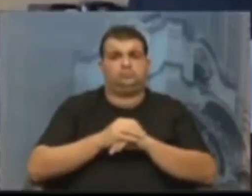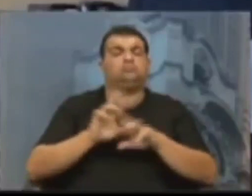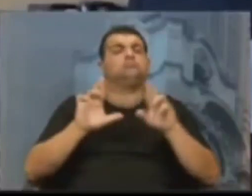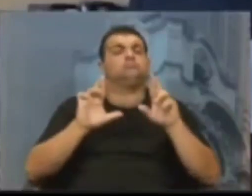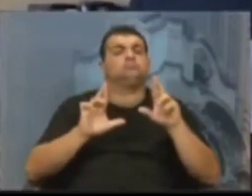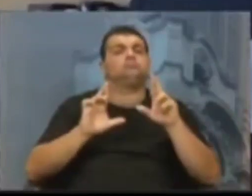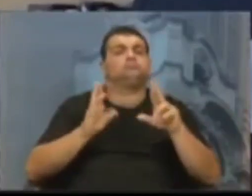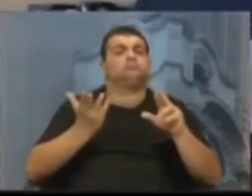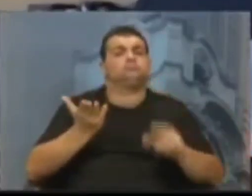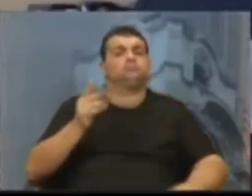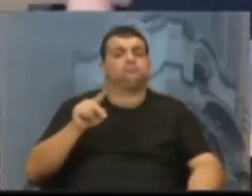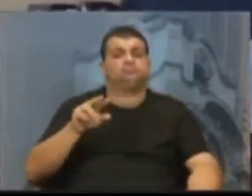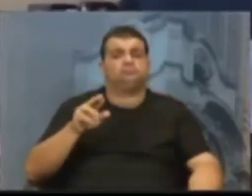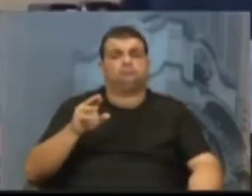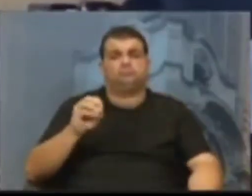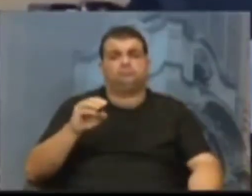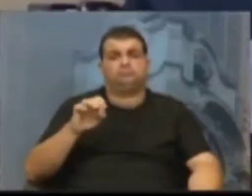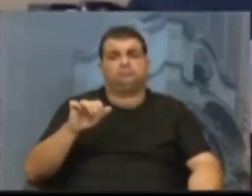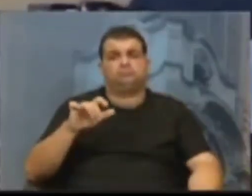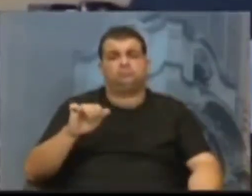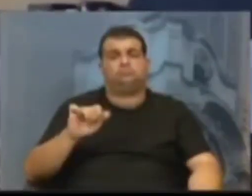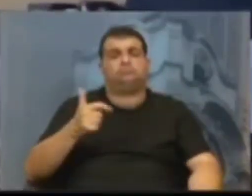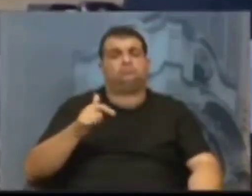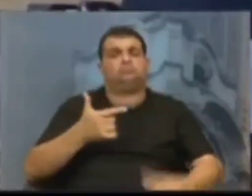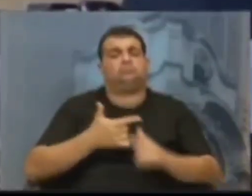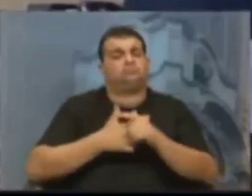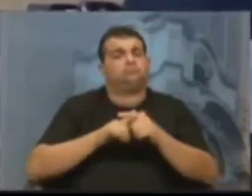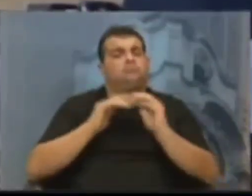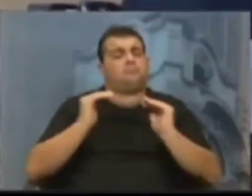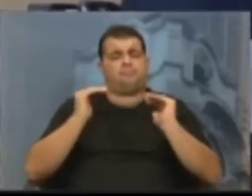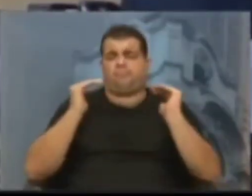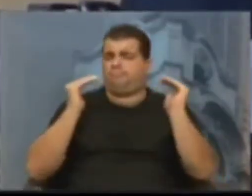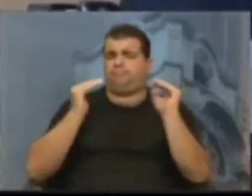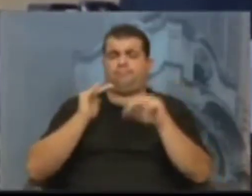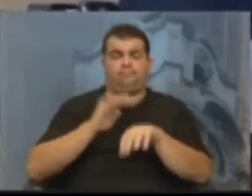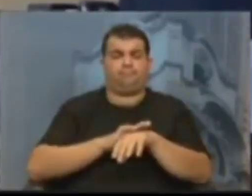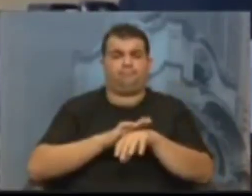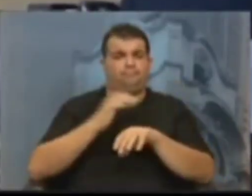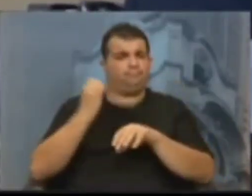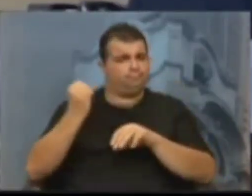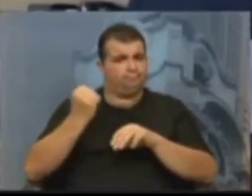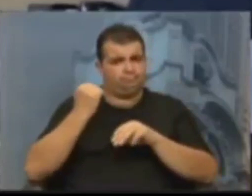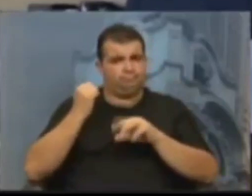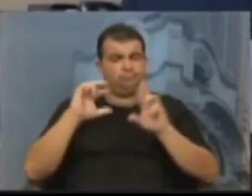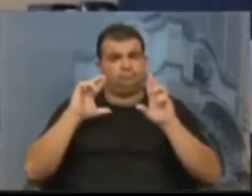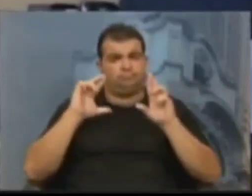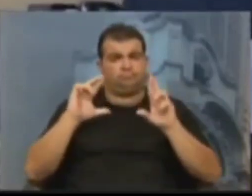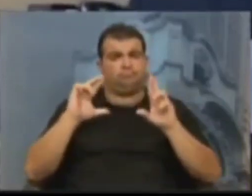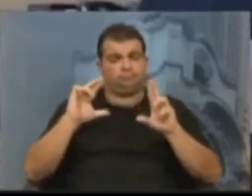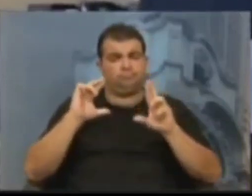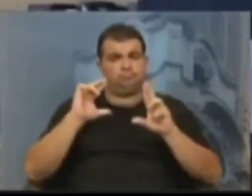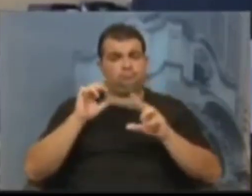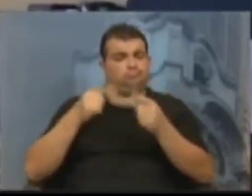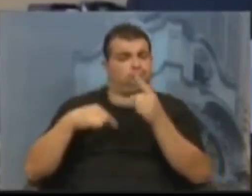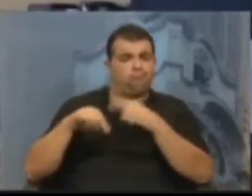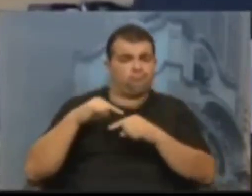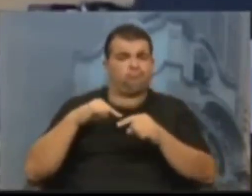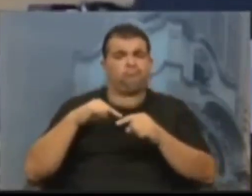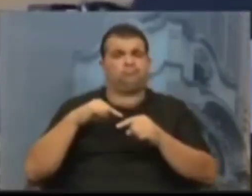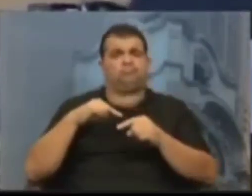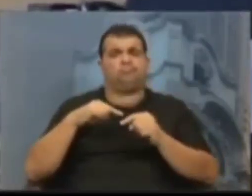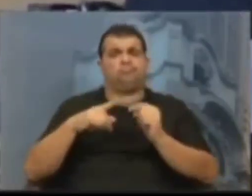tivemos um caos ainda maior do que já tivemos, graças à má gestão da